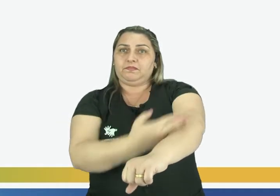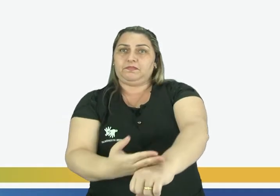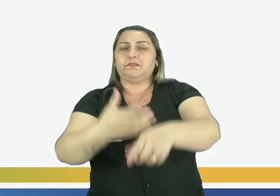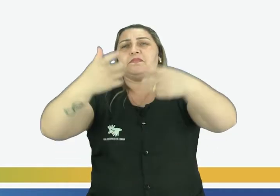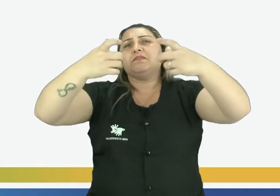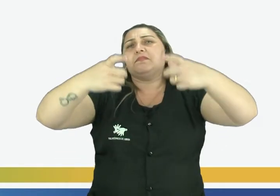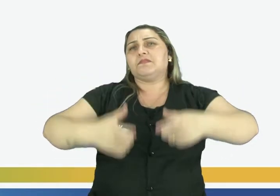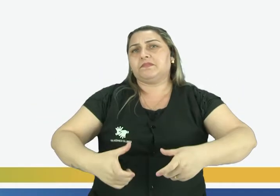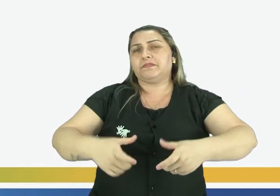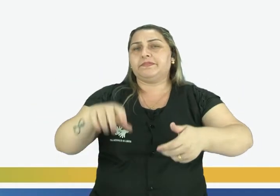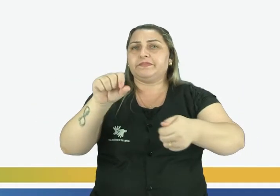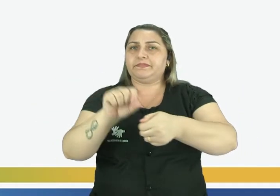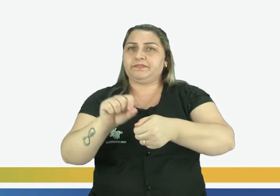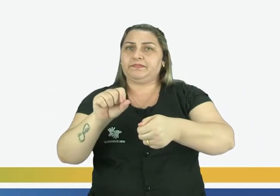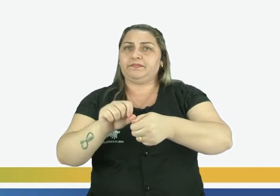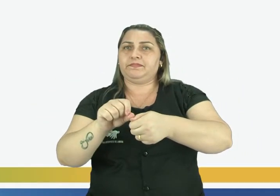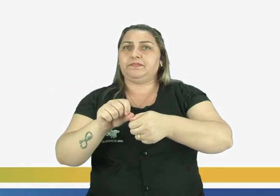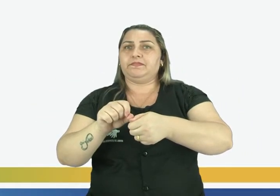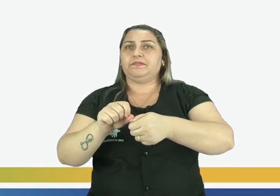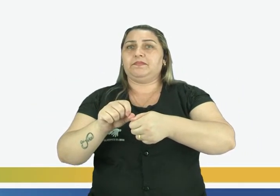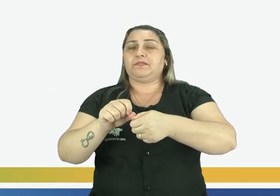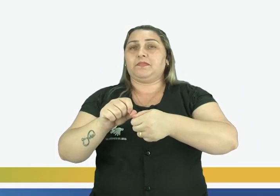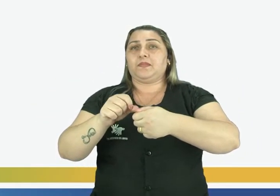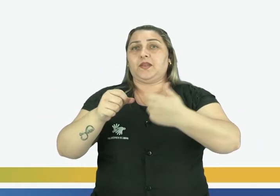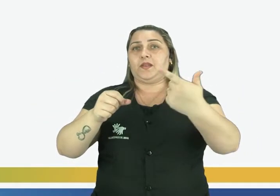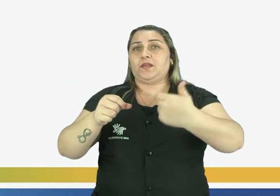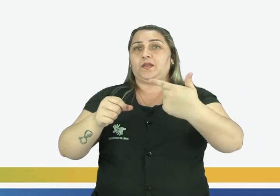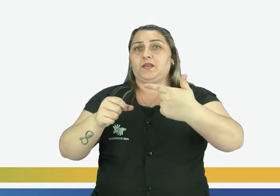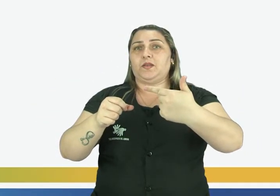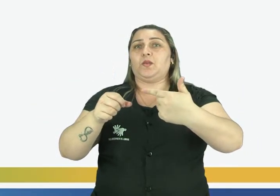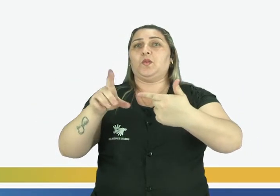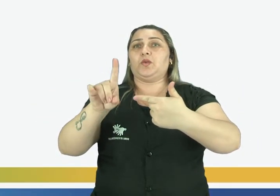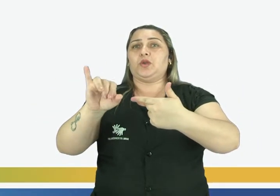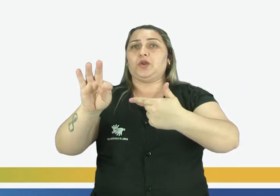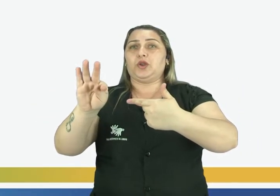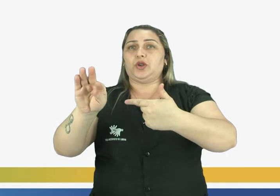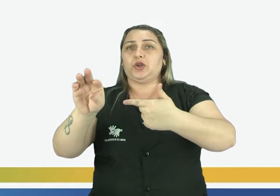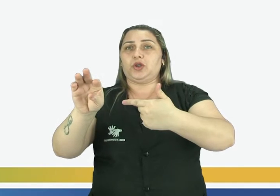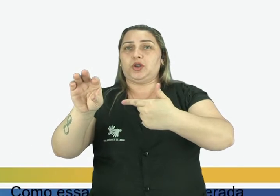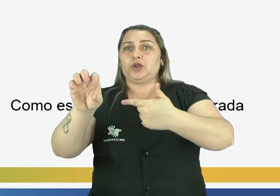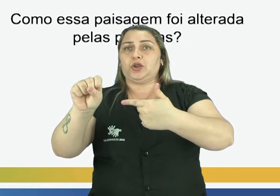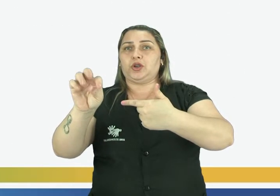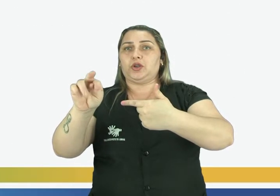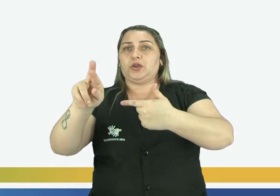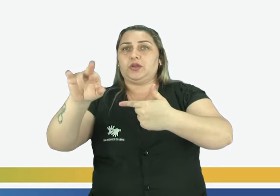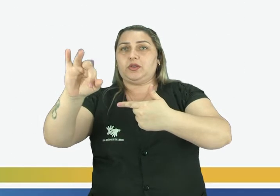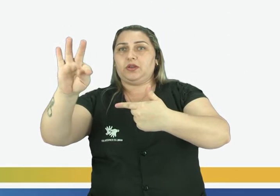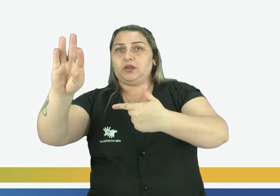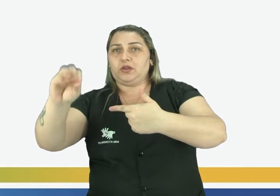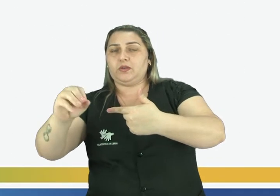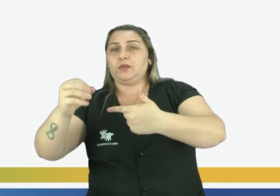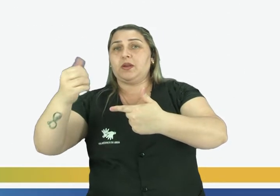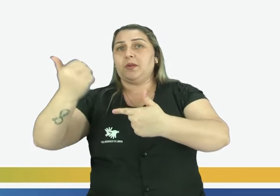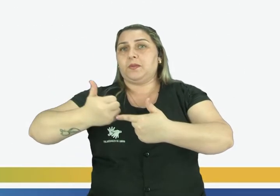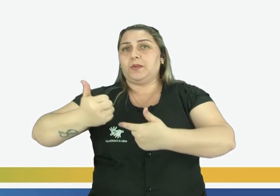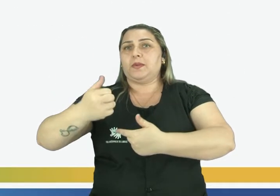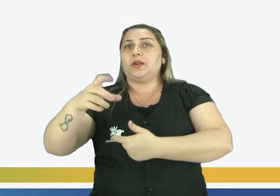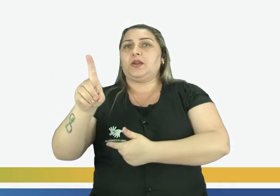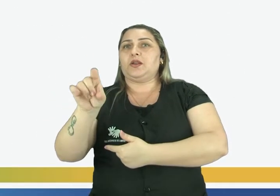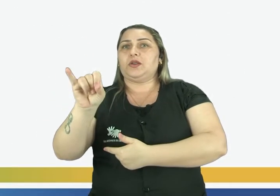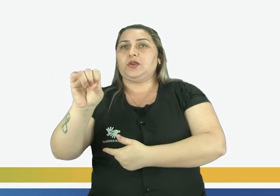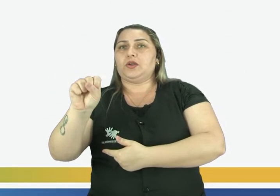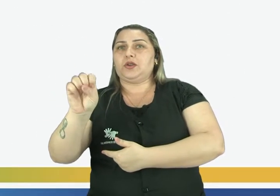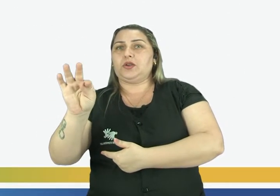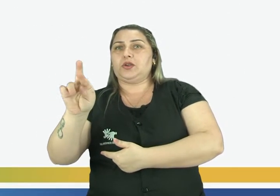o local onde faz a divisa do segundo distrito para o primeiro distrito. E